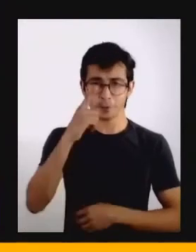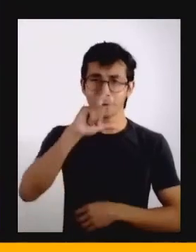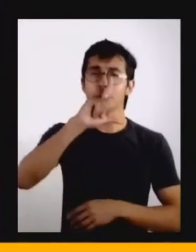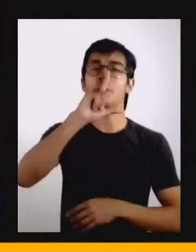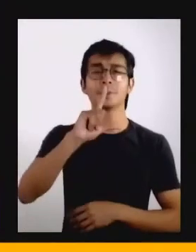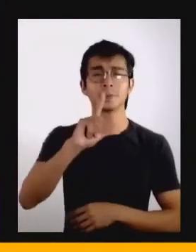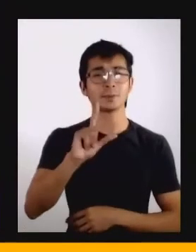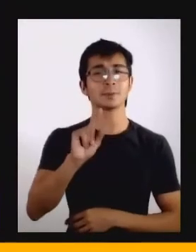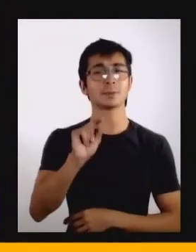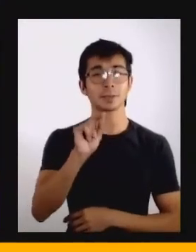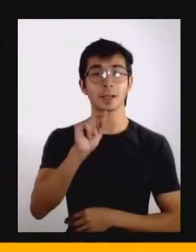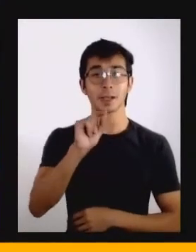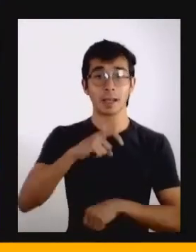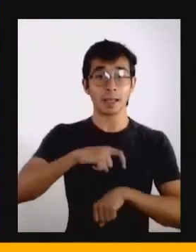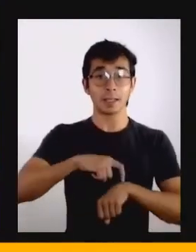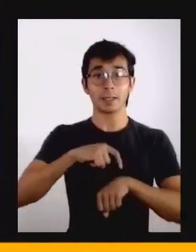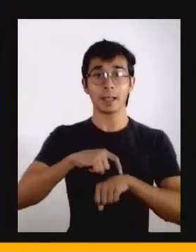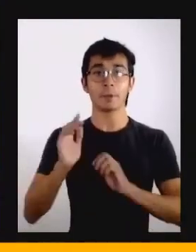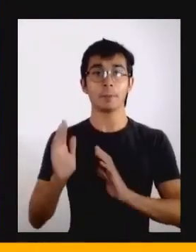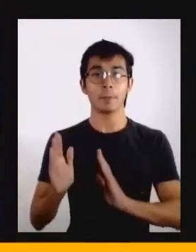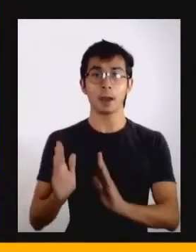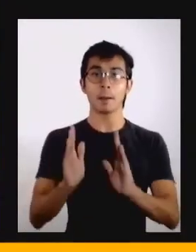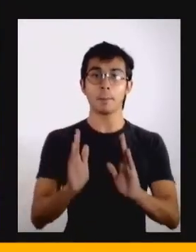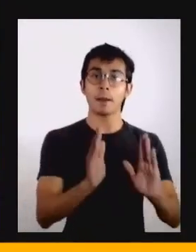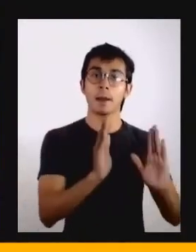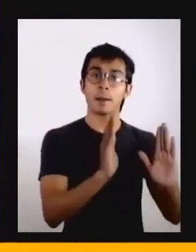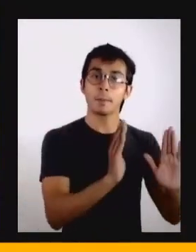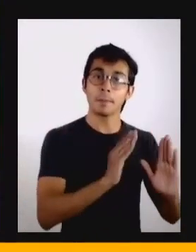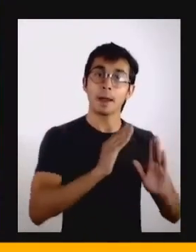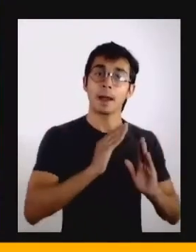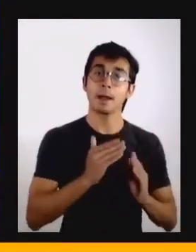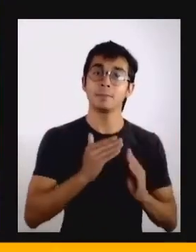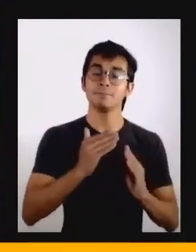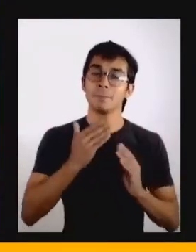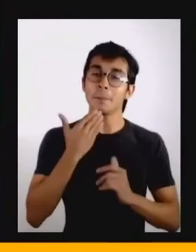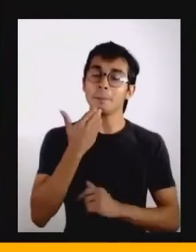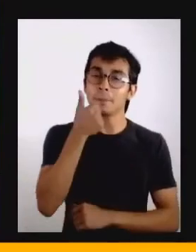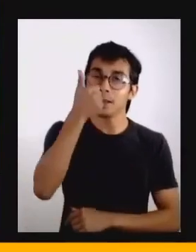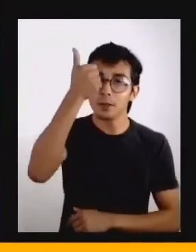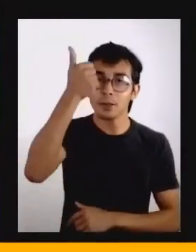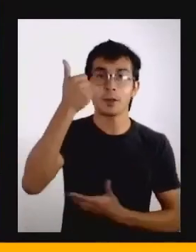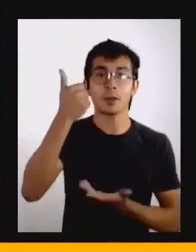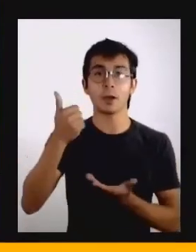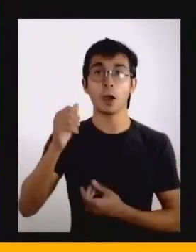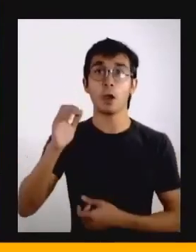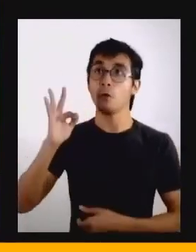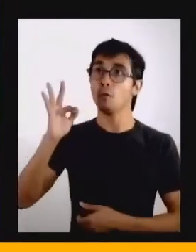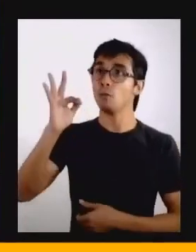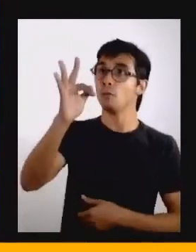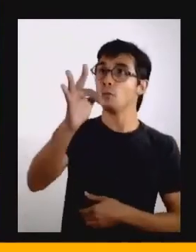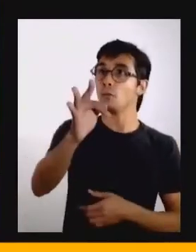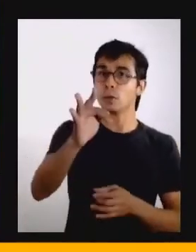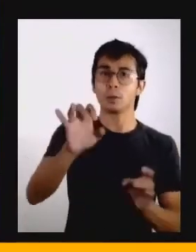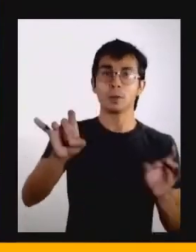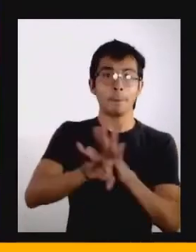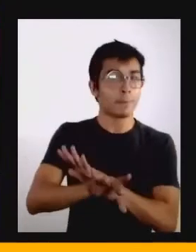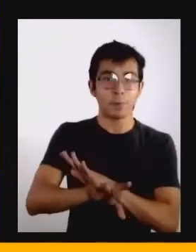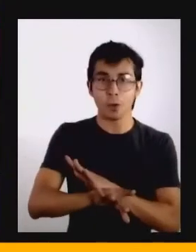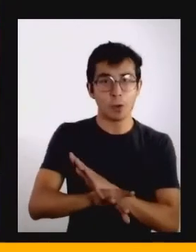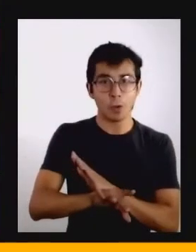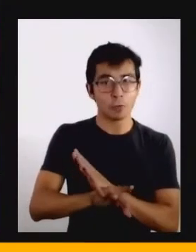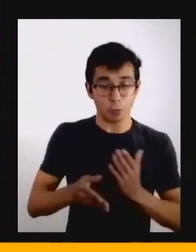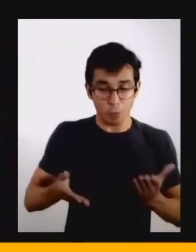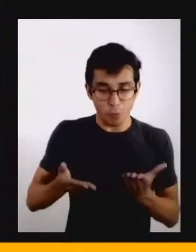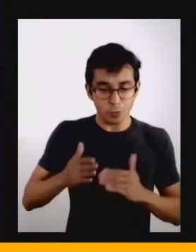relação com o tempo. E a gente consegue questionar que esse futuro ainda não está escrito, que ainda dá tempo de mudar. E que